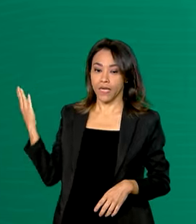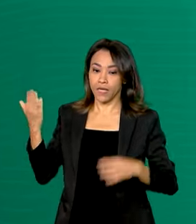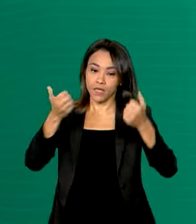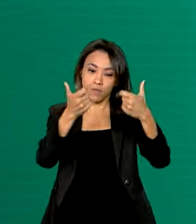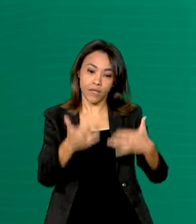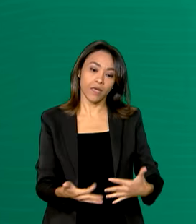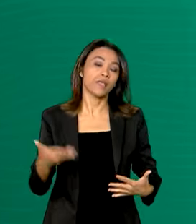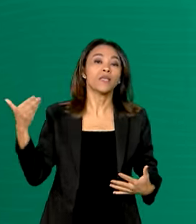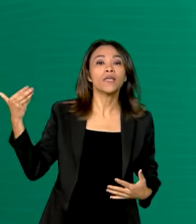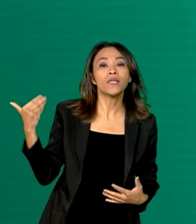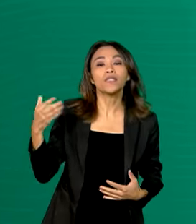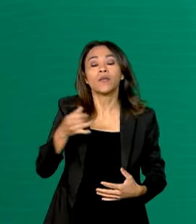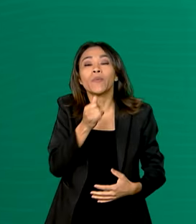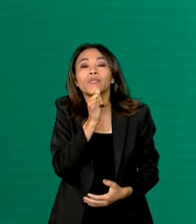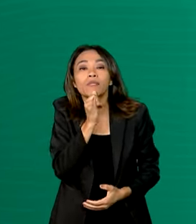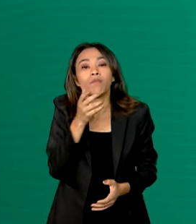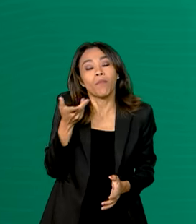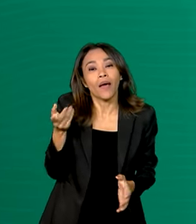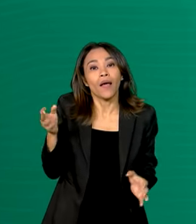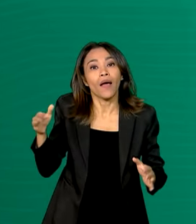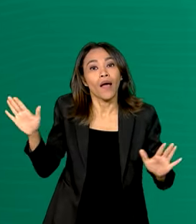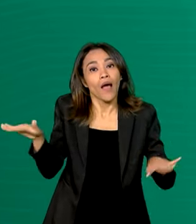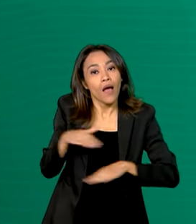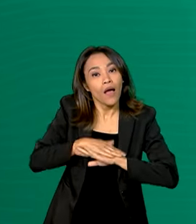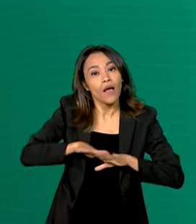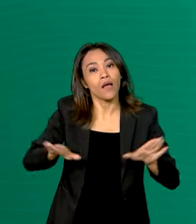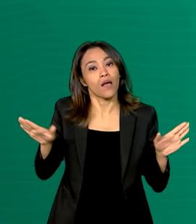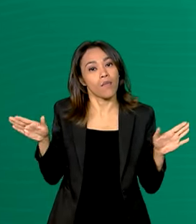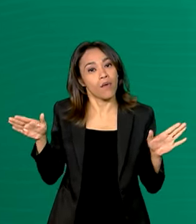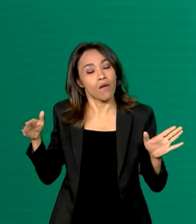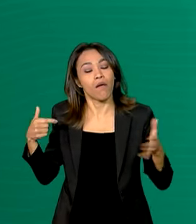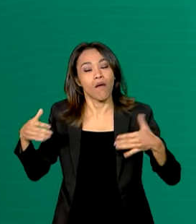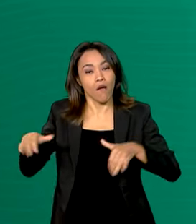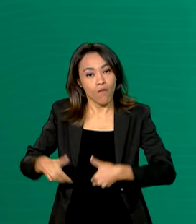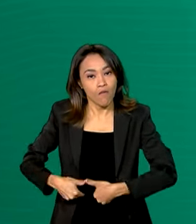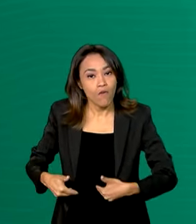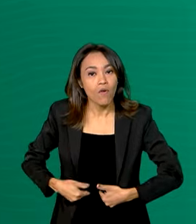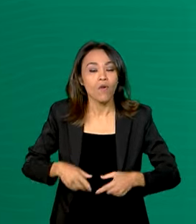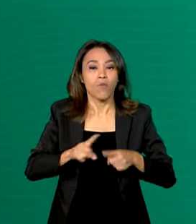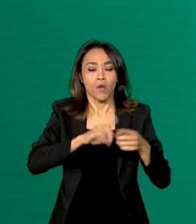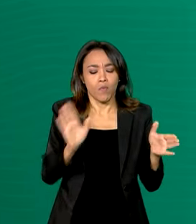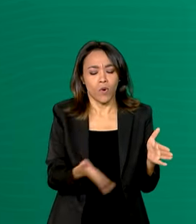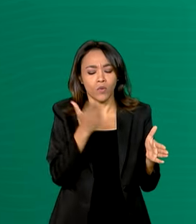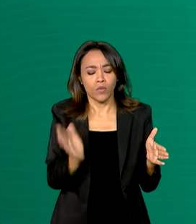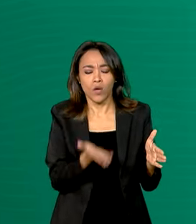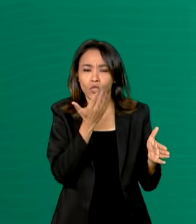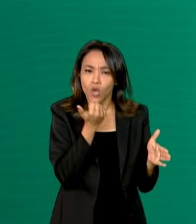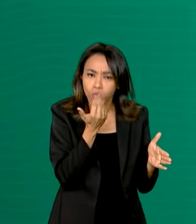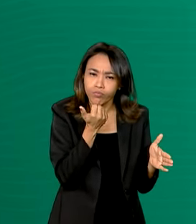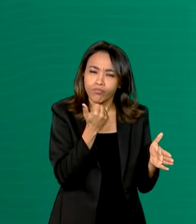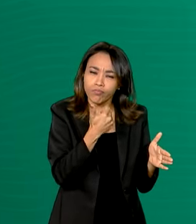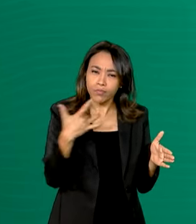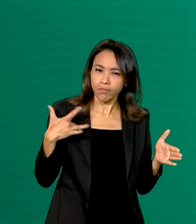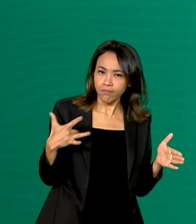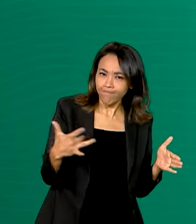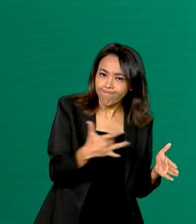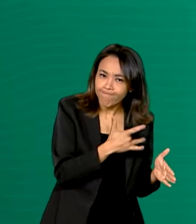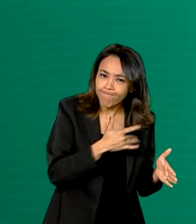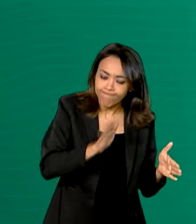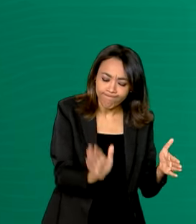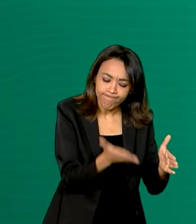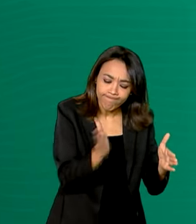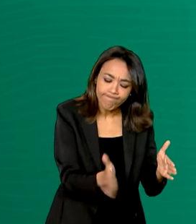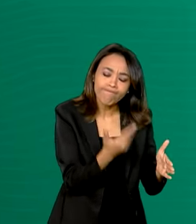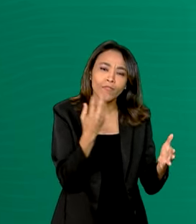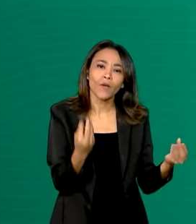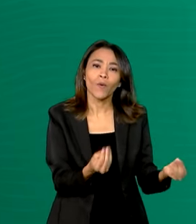fome, de superação da pobreza no campo, de produção de alimentos, produção de alimentos saudáveis, e de como